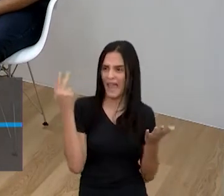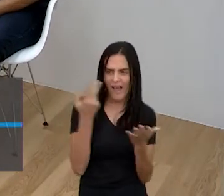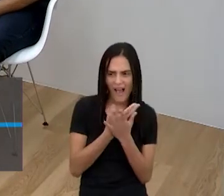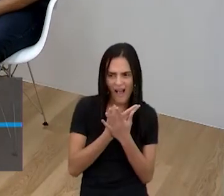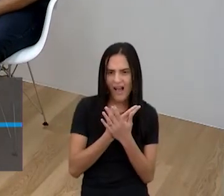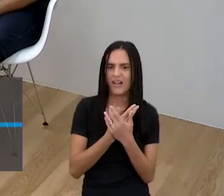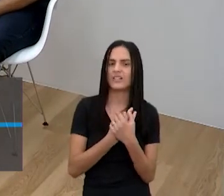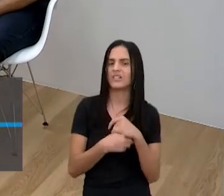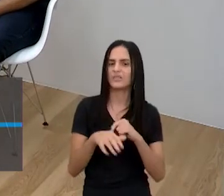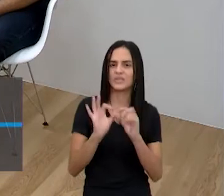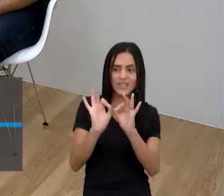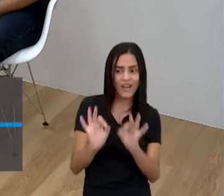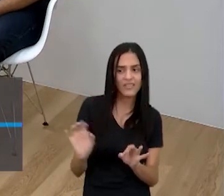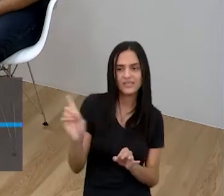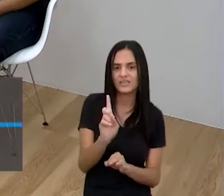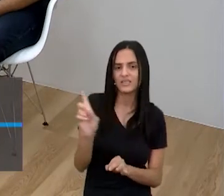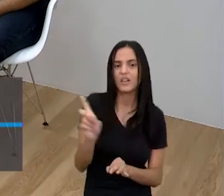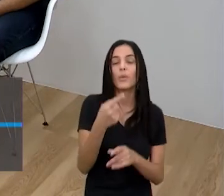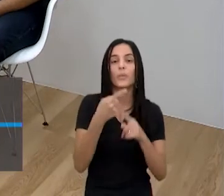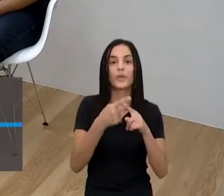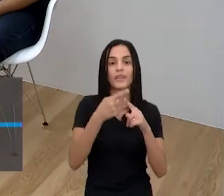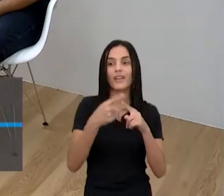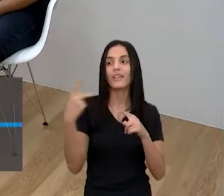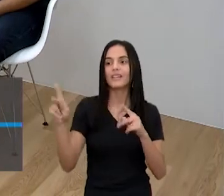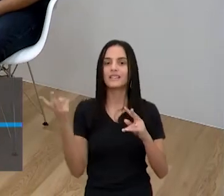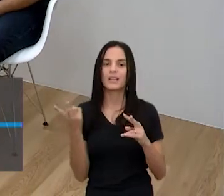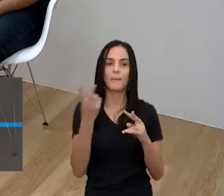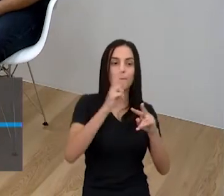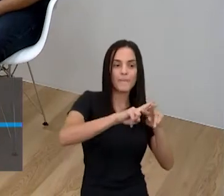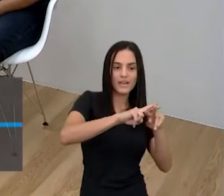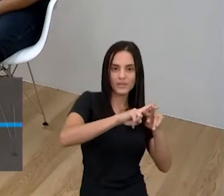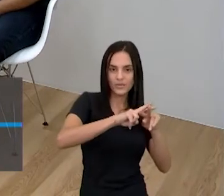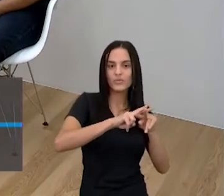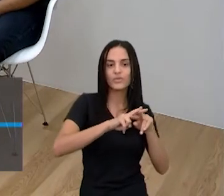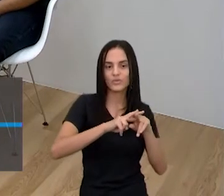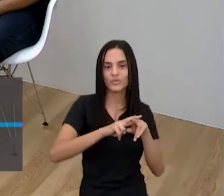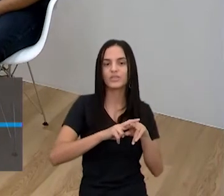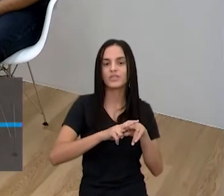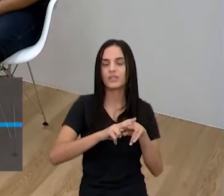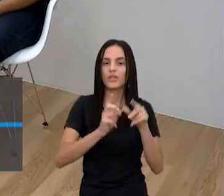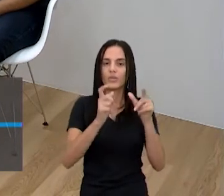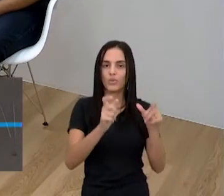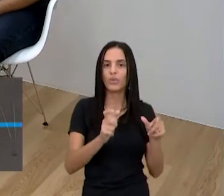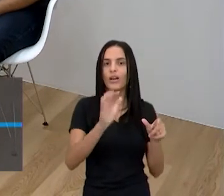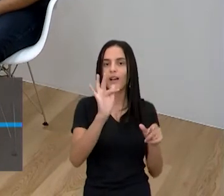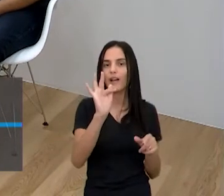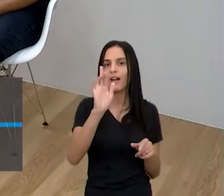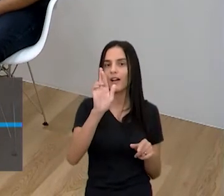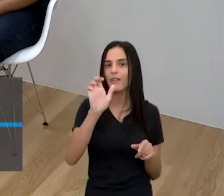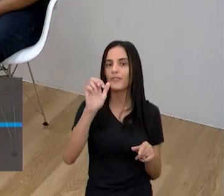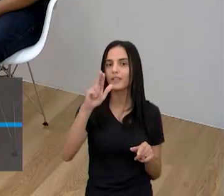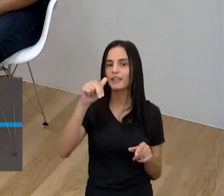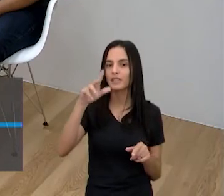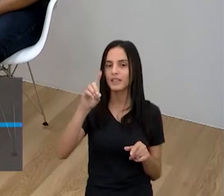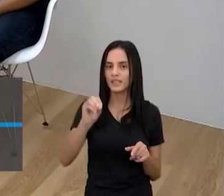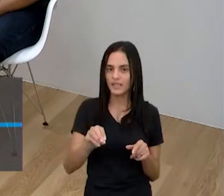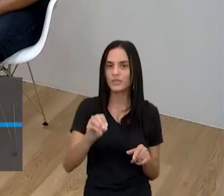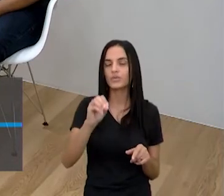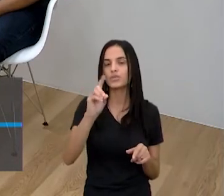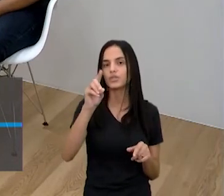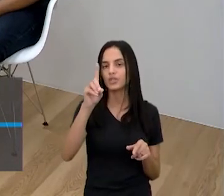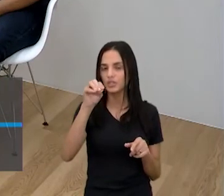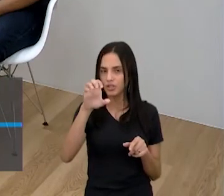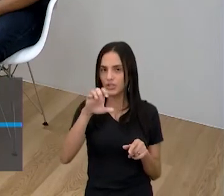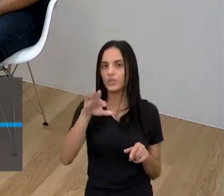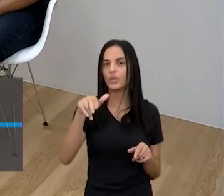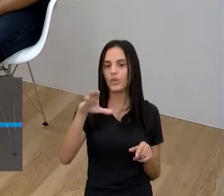exatamente. Crime. Crime. criminalizado. eles eram presos num presídio de Fernando de Noronha. Por praticarem capoeira. Por praticarem capoeira.